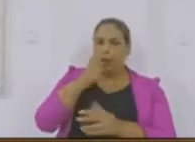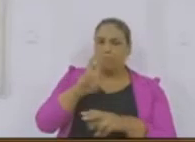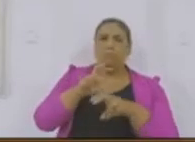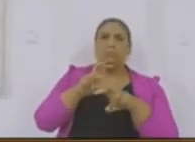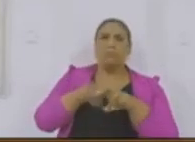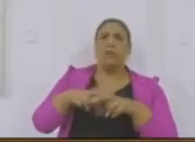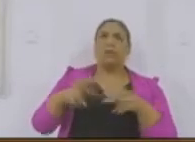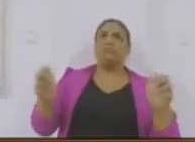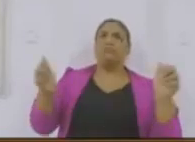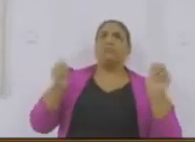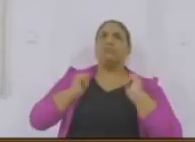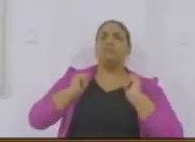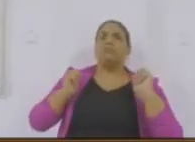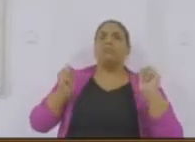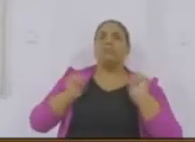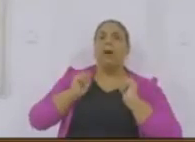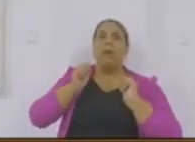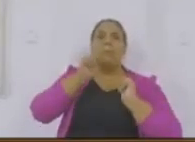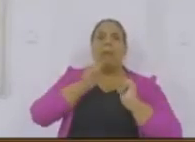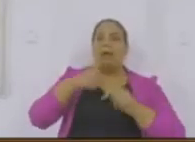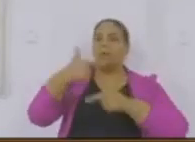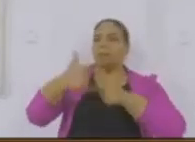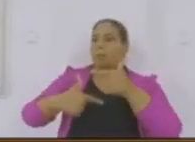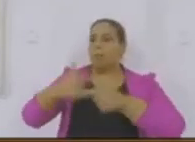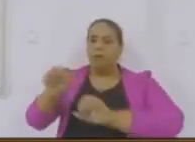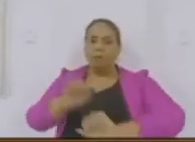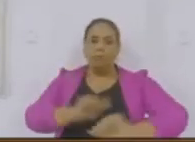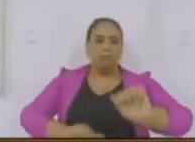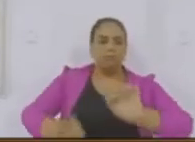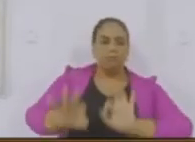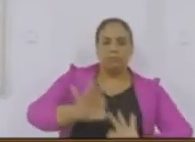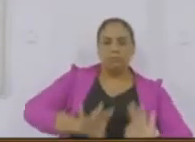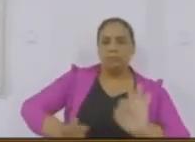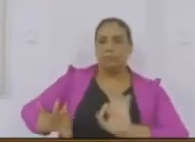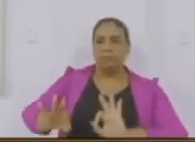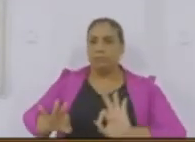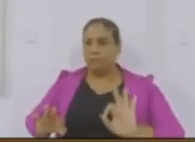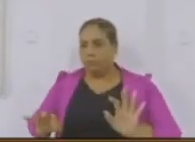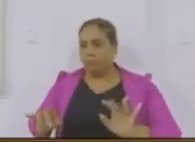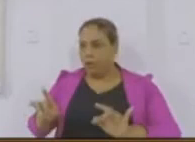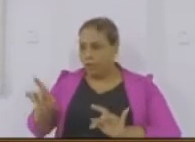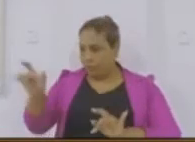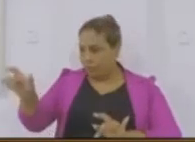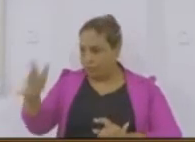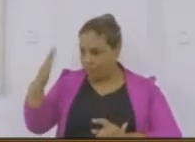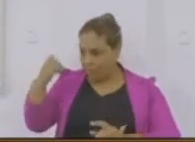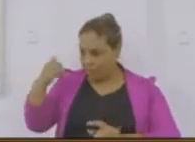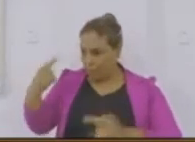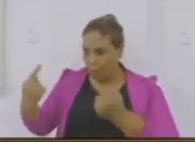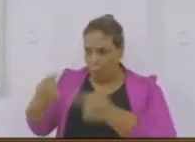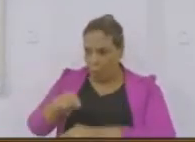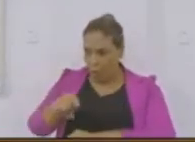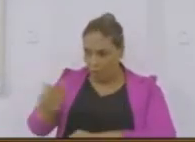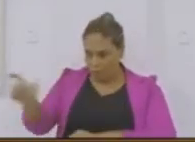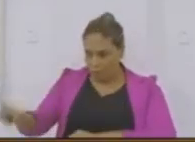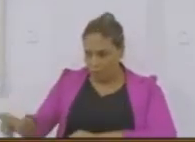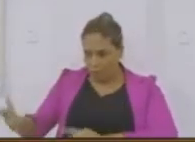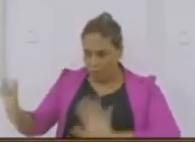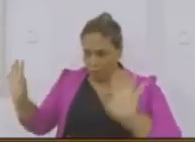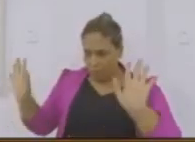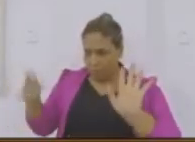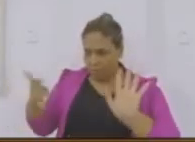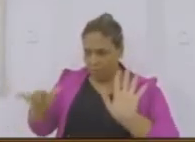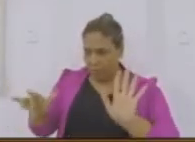A mulher é guerreira, encava tudo. A Vossa Excelência sabe que eu não tenho nada contra a Vossa Excelência. Ia votar na Vossa Excelência em